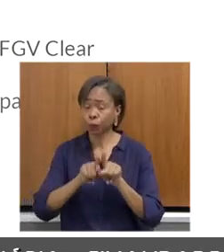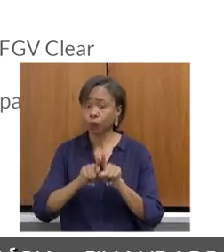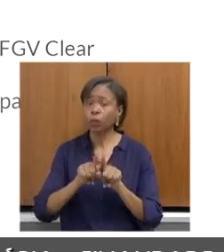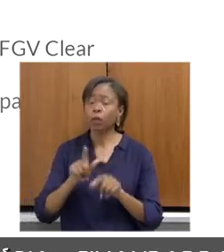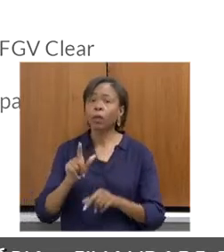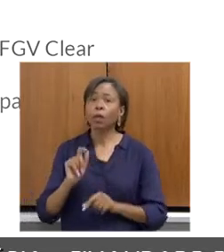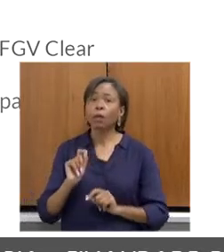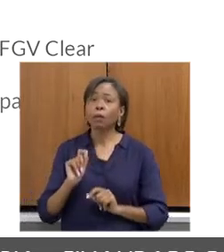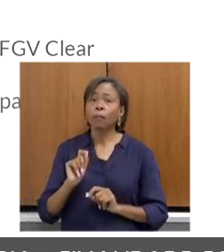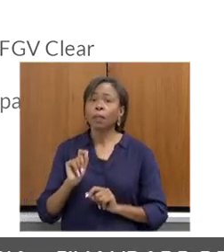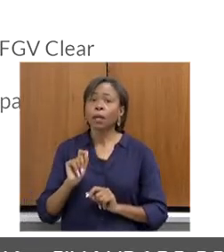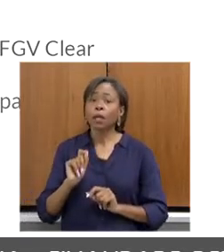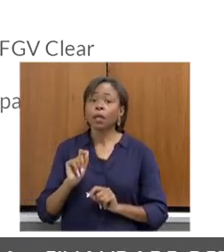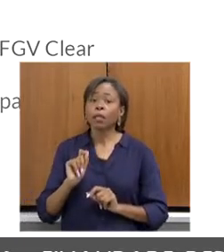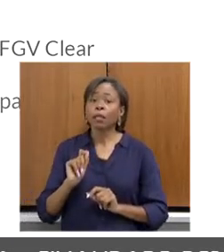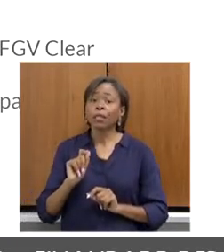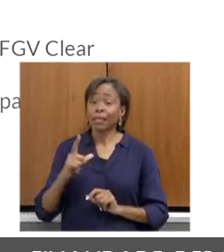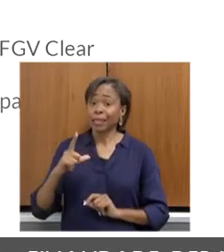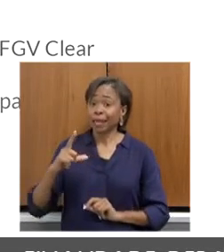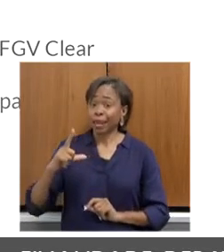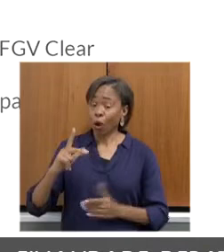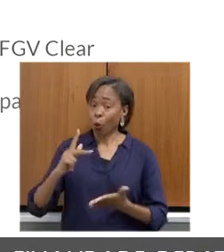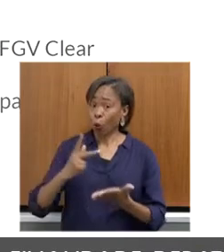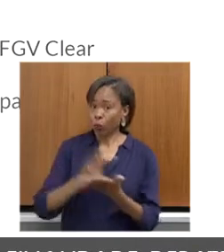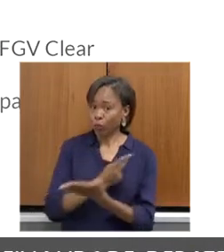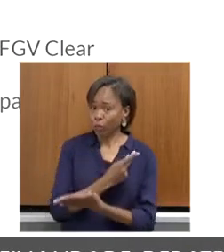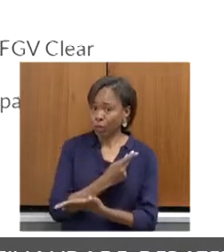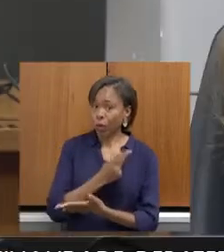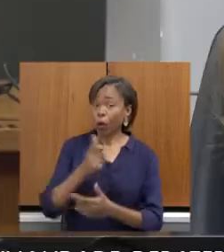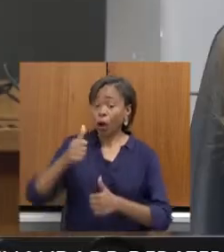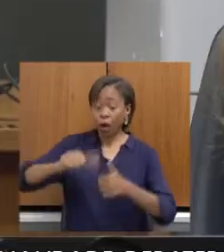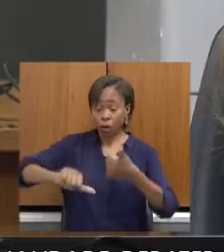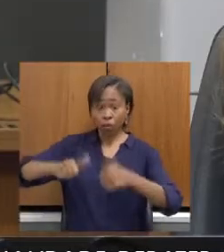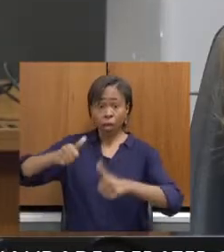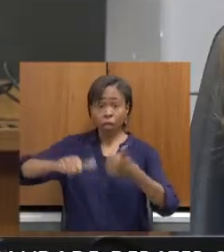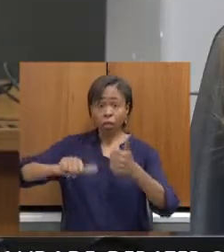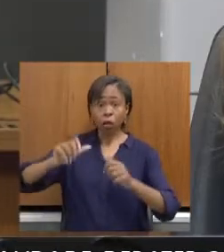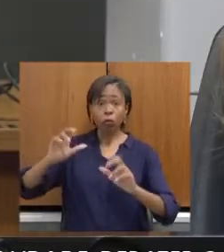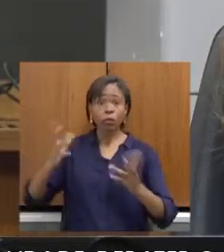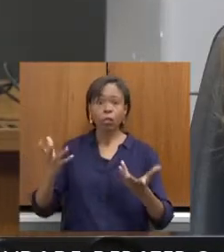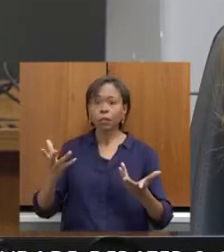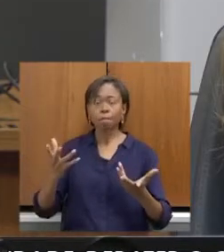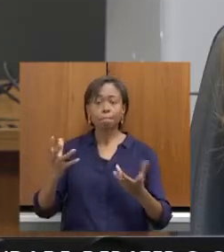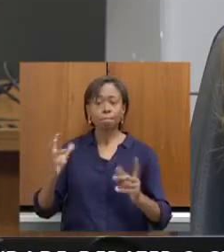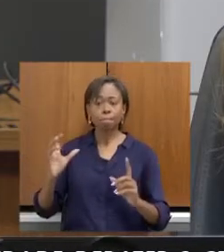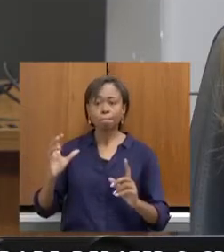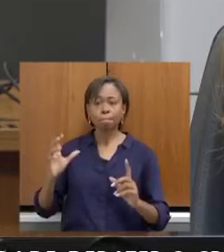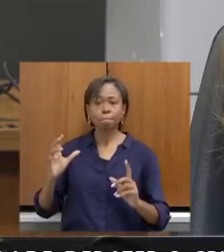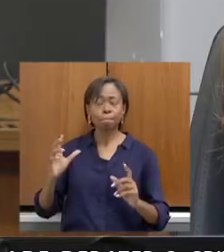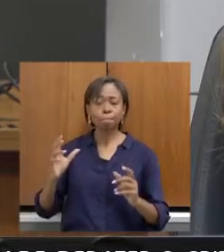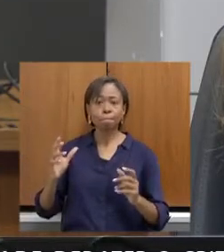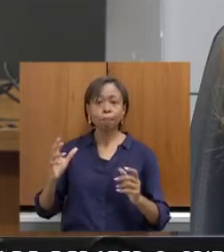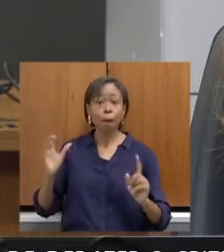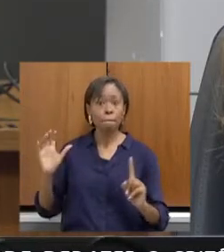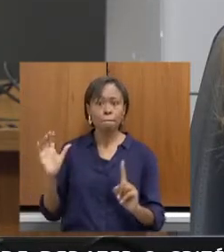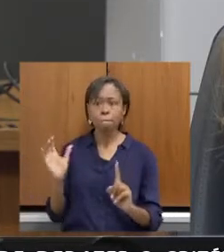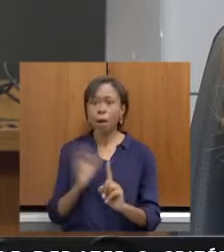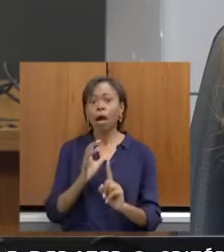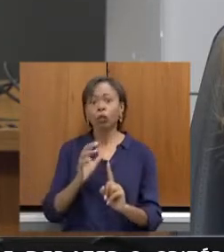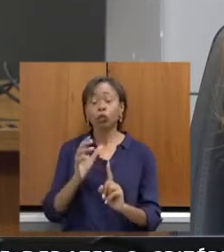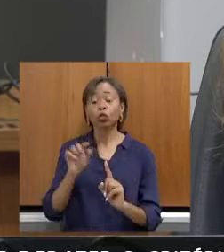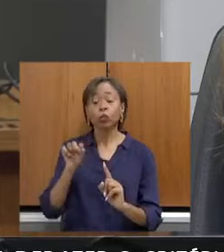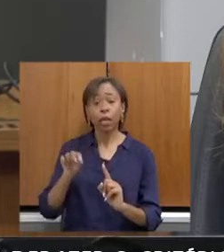nós tivemos um presente de ter uma avaliação de impacto somada a essa assessoria, que não